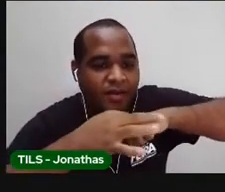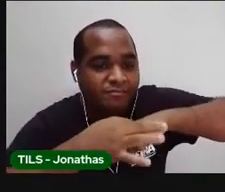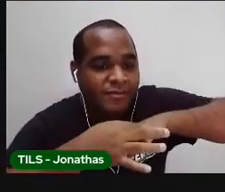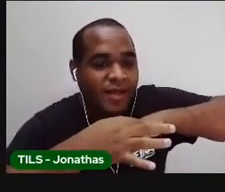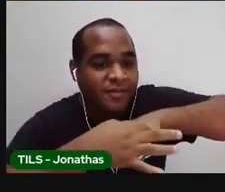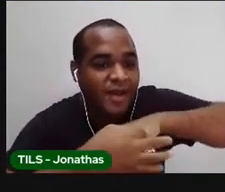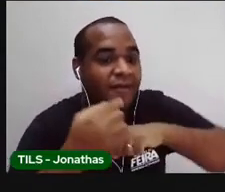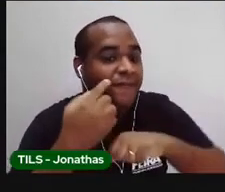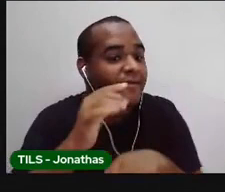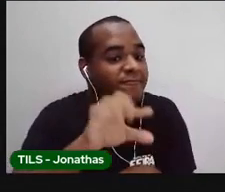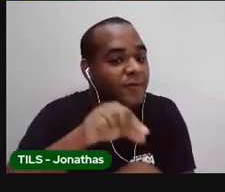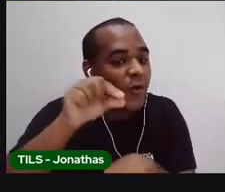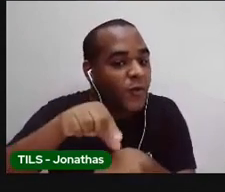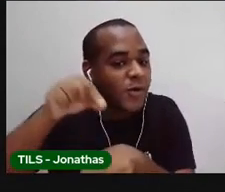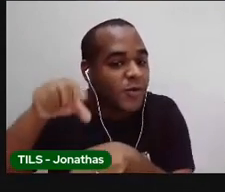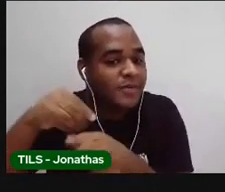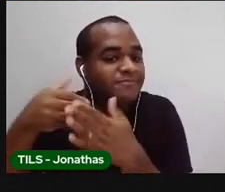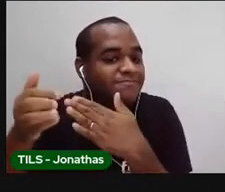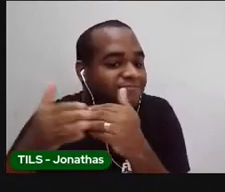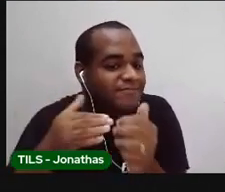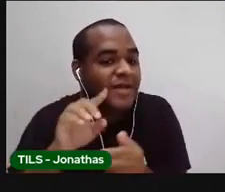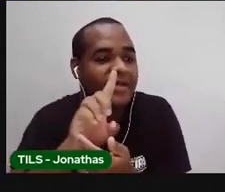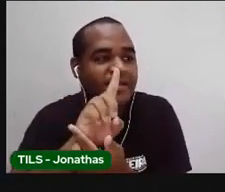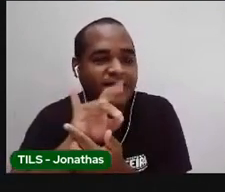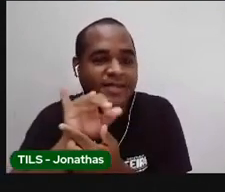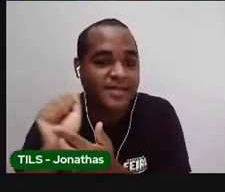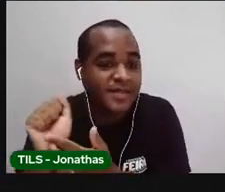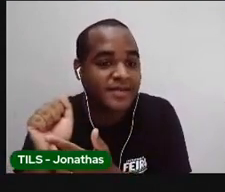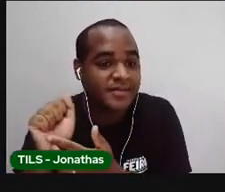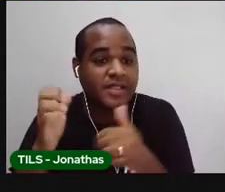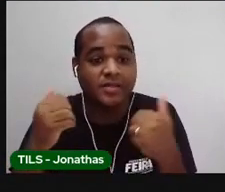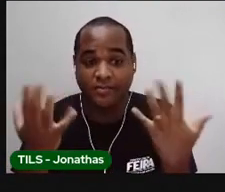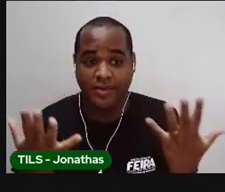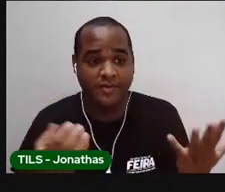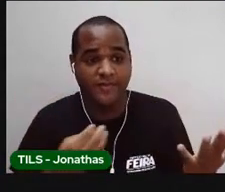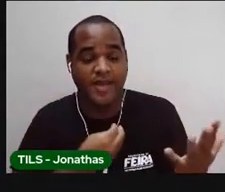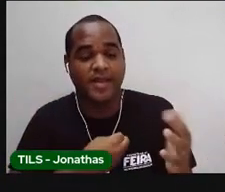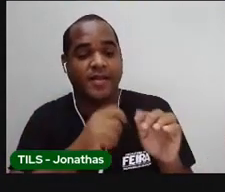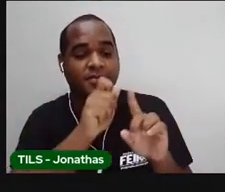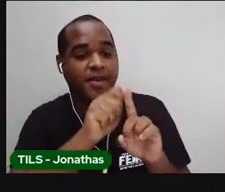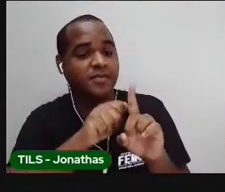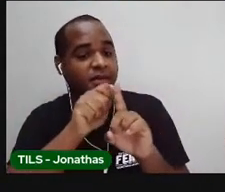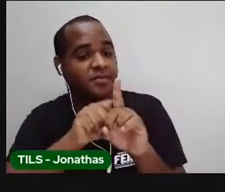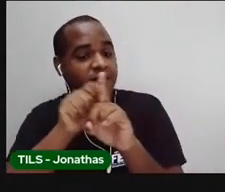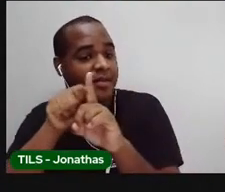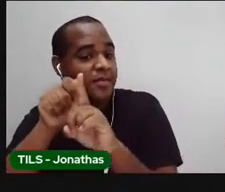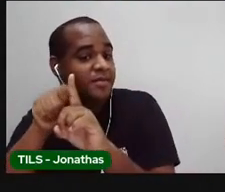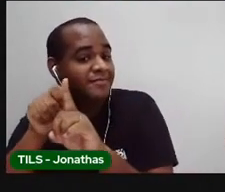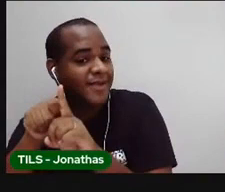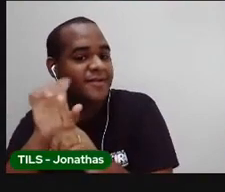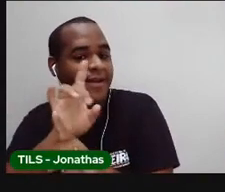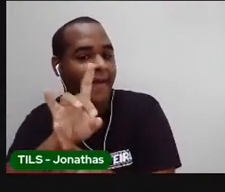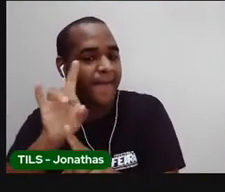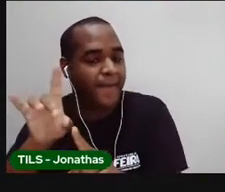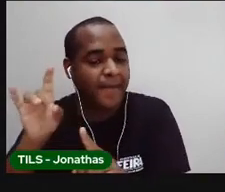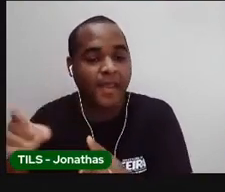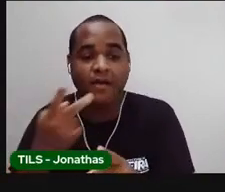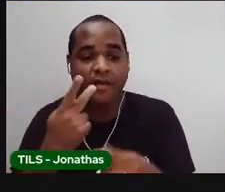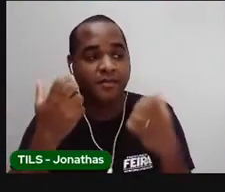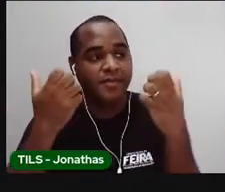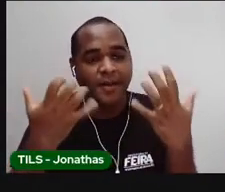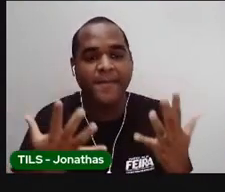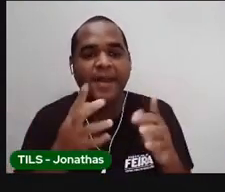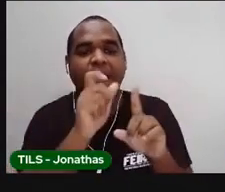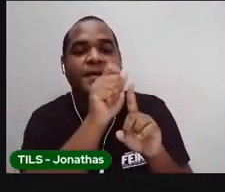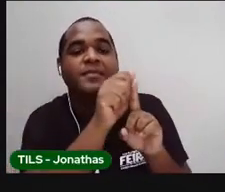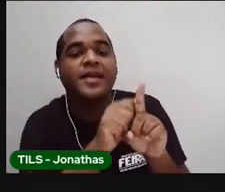nele você pode saber os quantos dias será aquele mês. Quando o montezinho está lá em cima, o